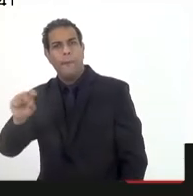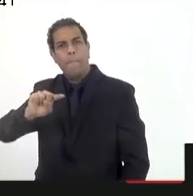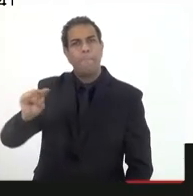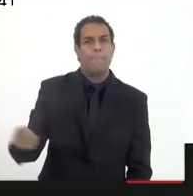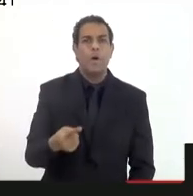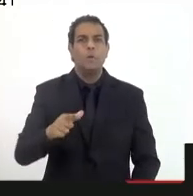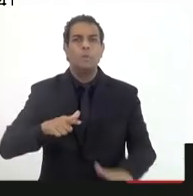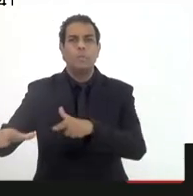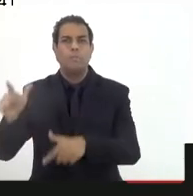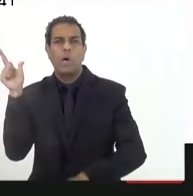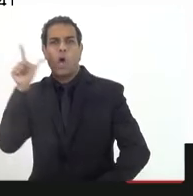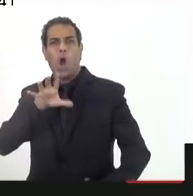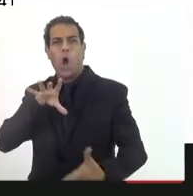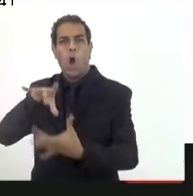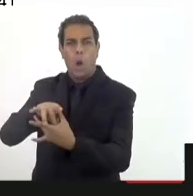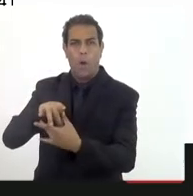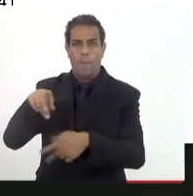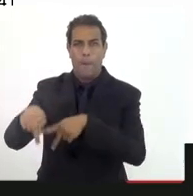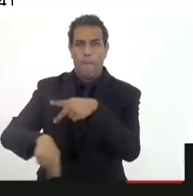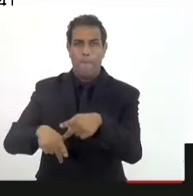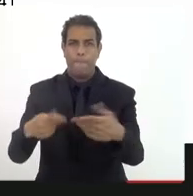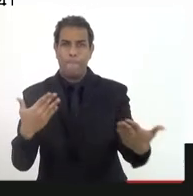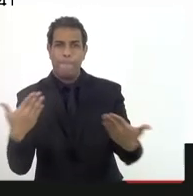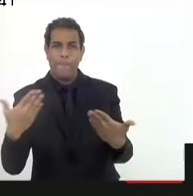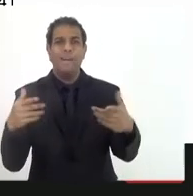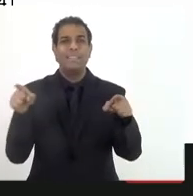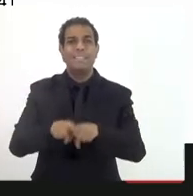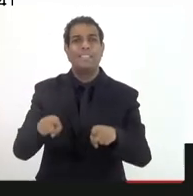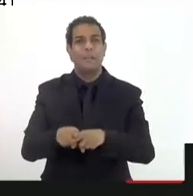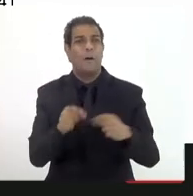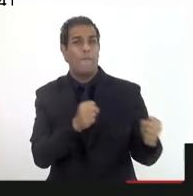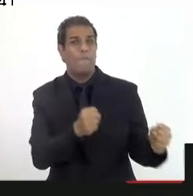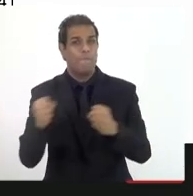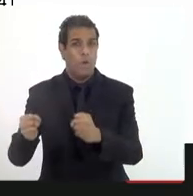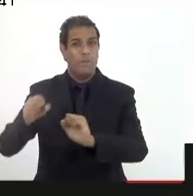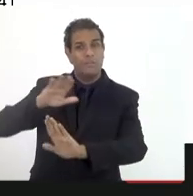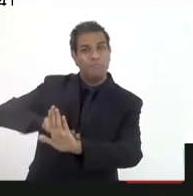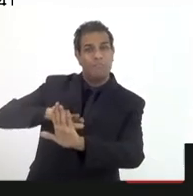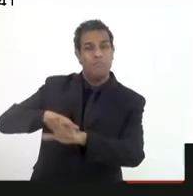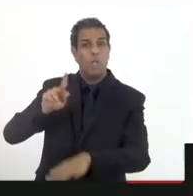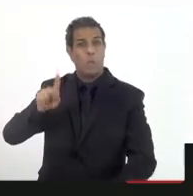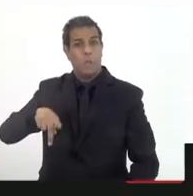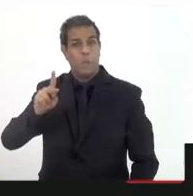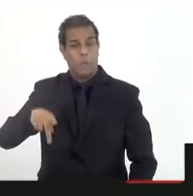emprego-população, o que mostra também a força do petróleo. Vai.